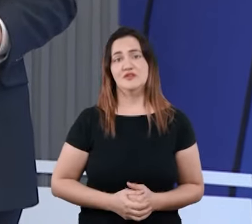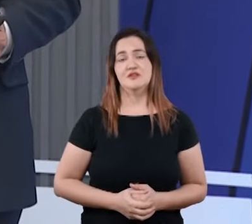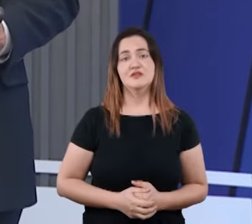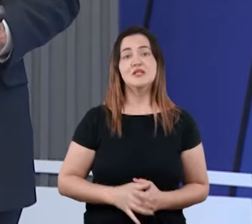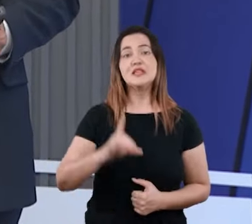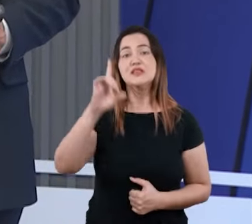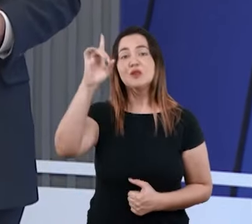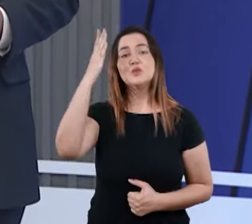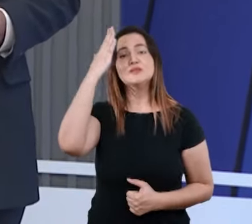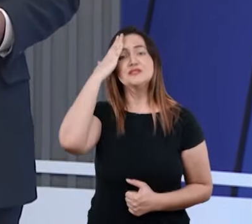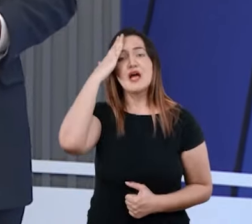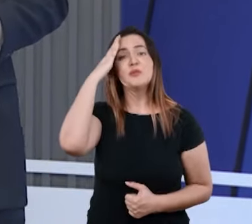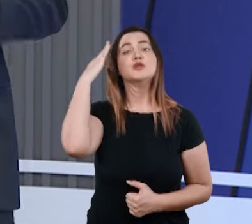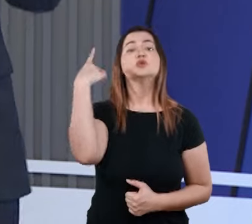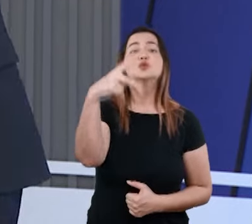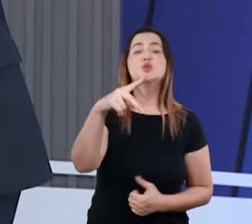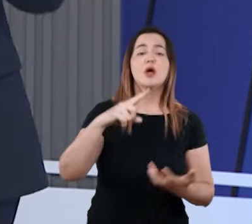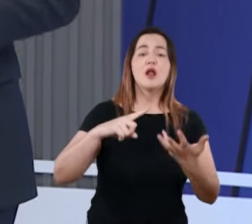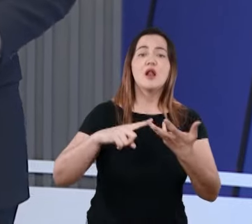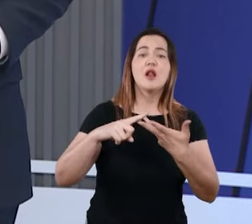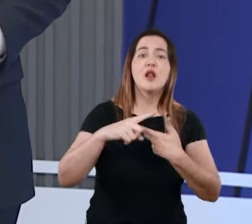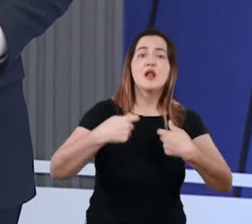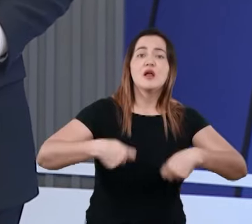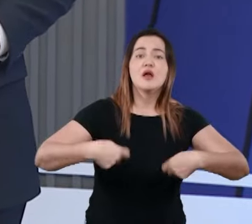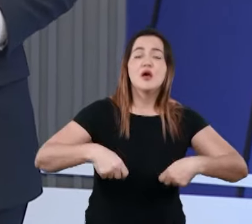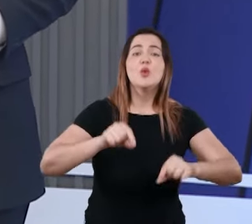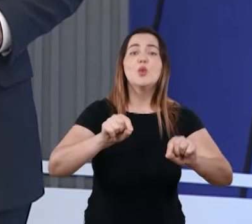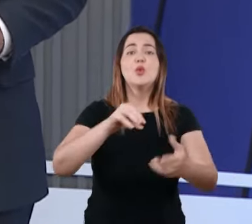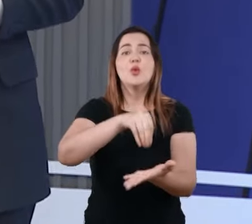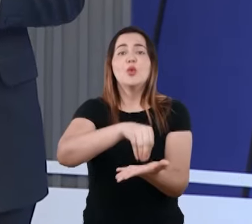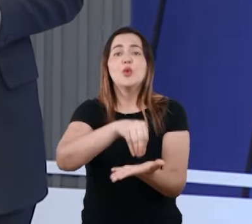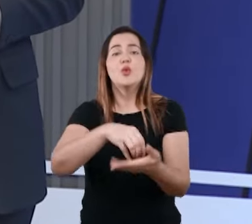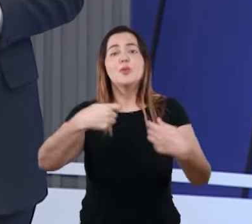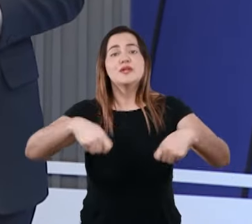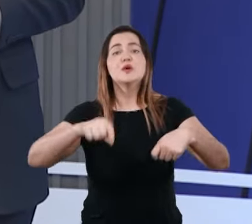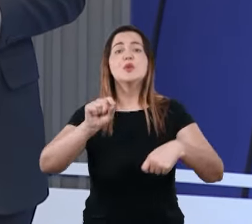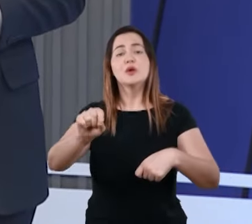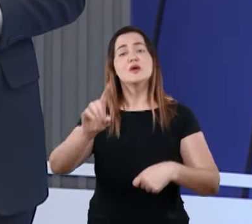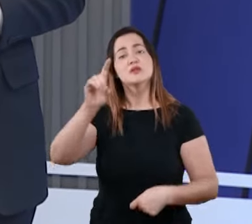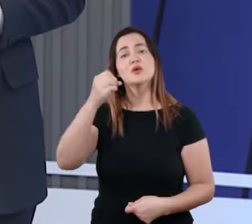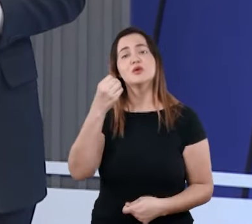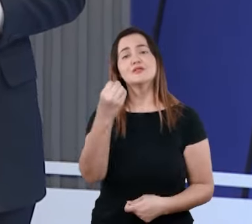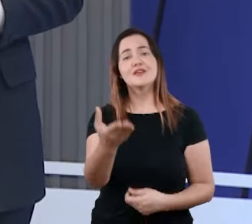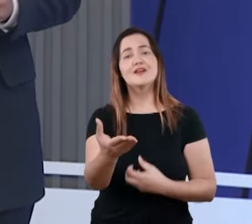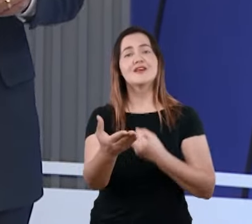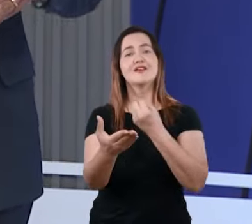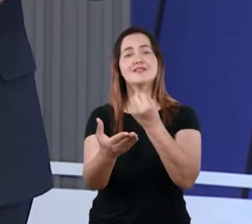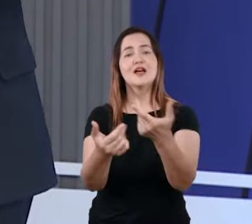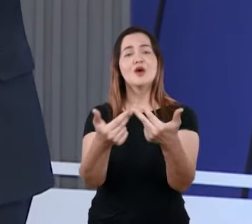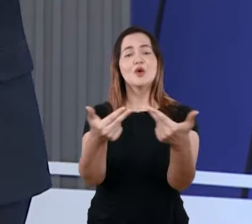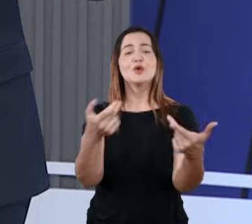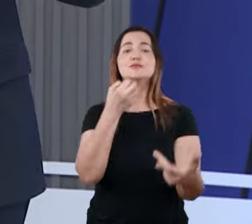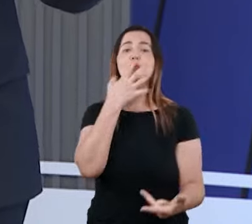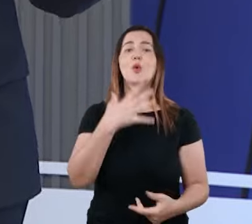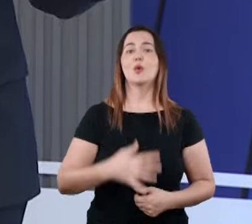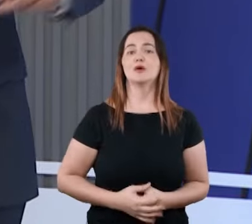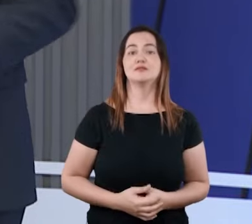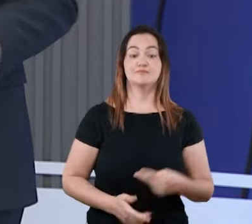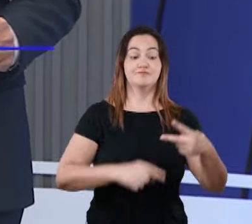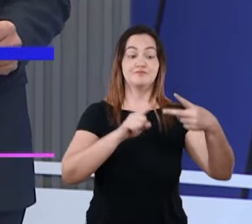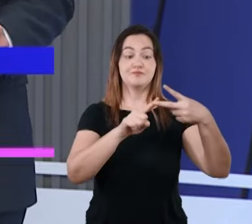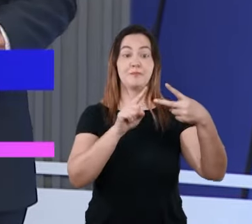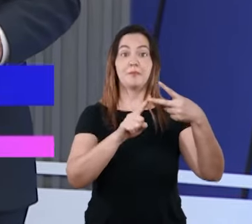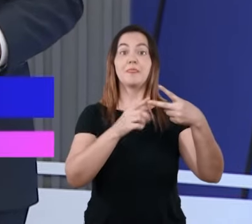momento. E, por isso, Ele sabe lidar coisas boas. Esse conceito de